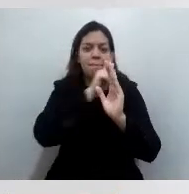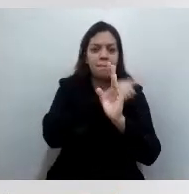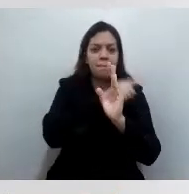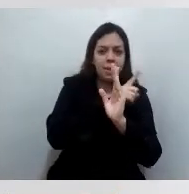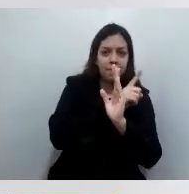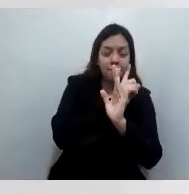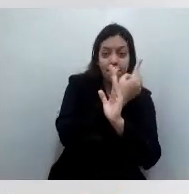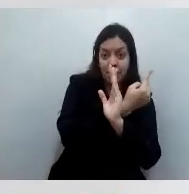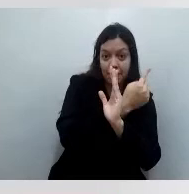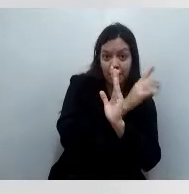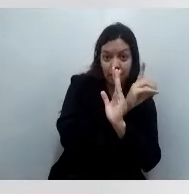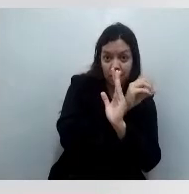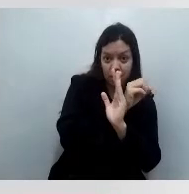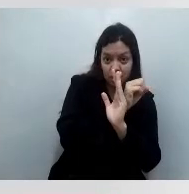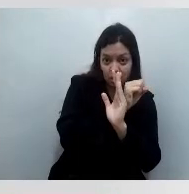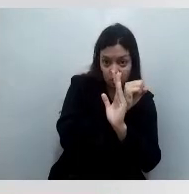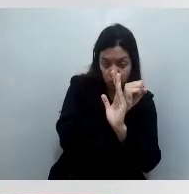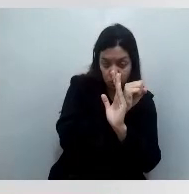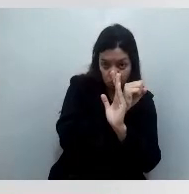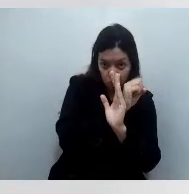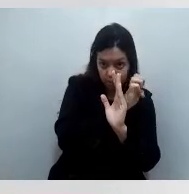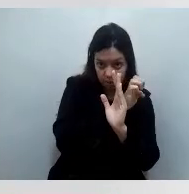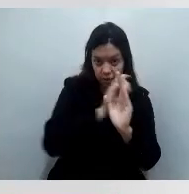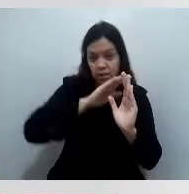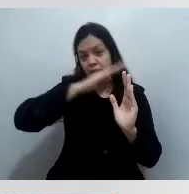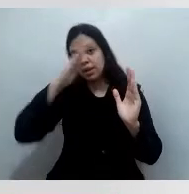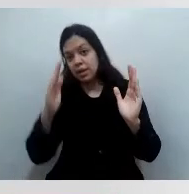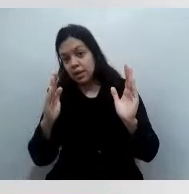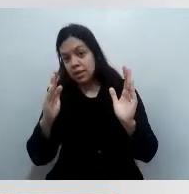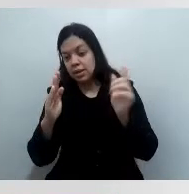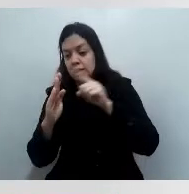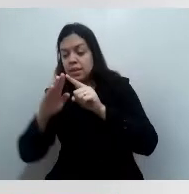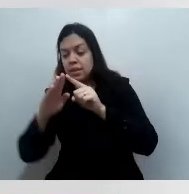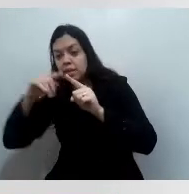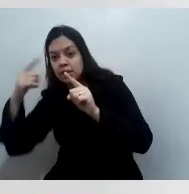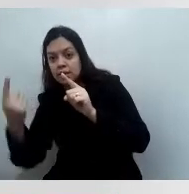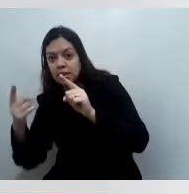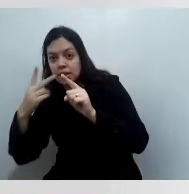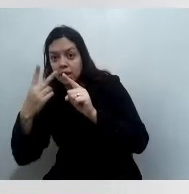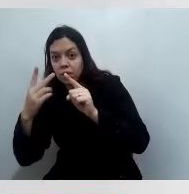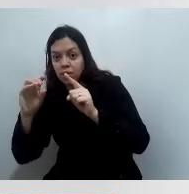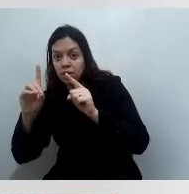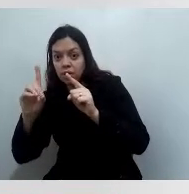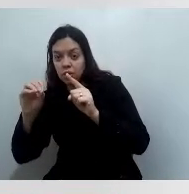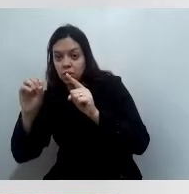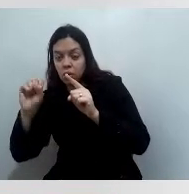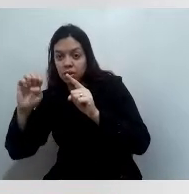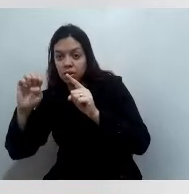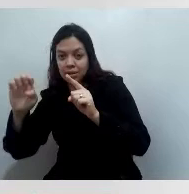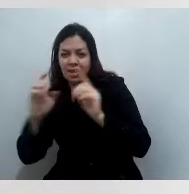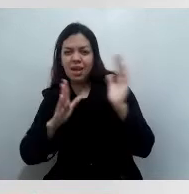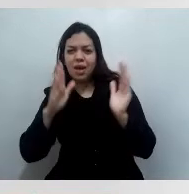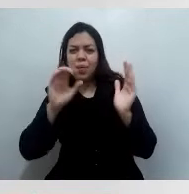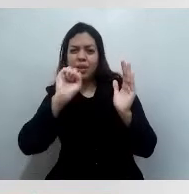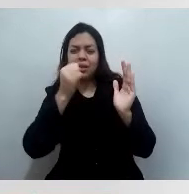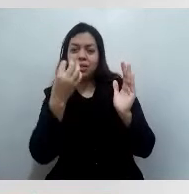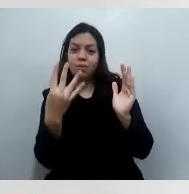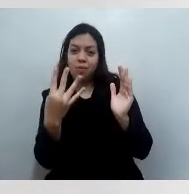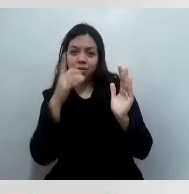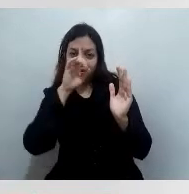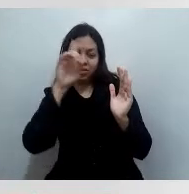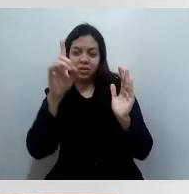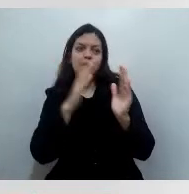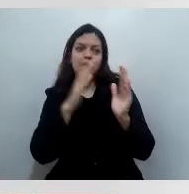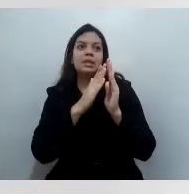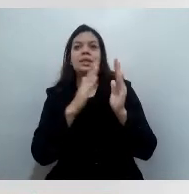recebimento da segunda dose. Certo. Seguindo nossa pauta aqui, então, doutora, uma outra questão importante. Você acabou de falar aqui pra gente